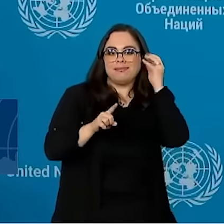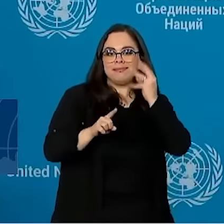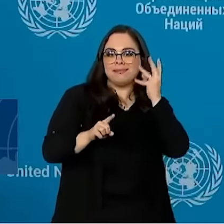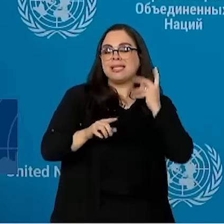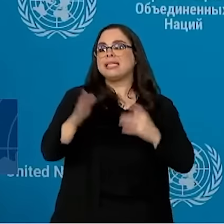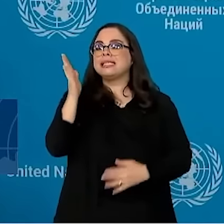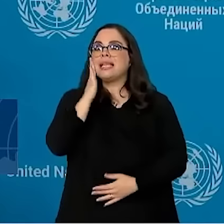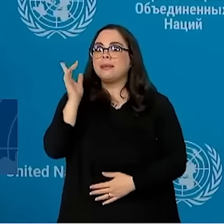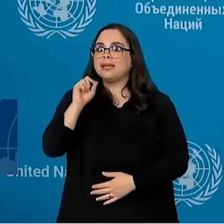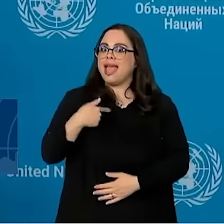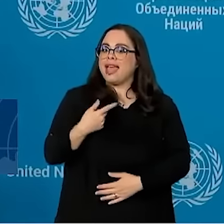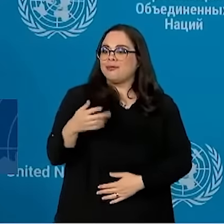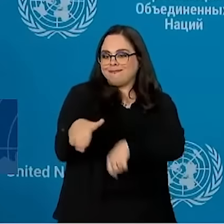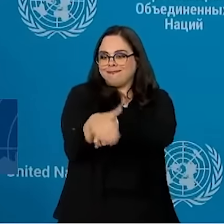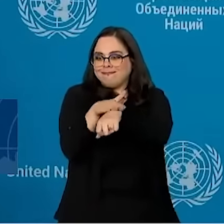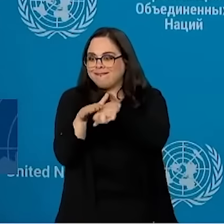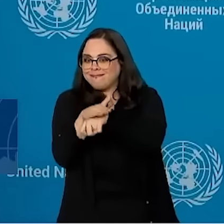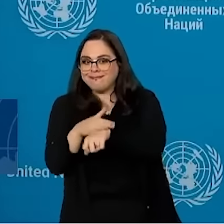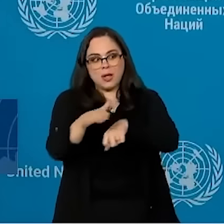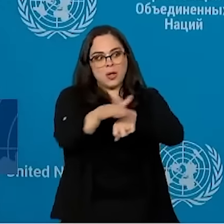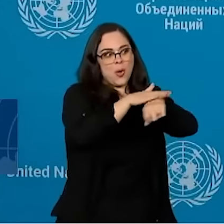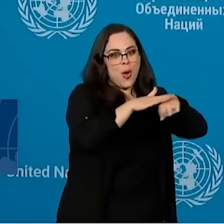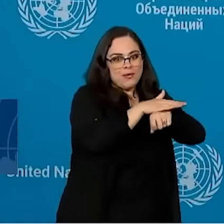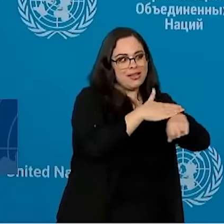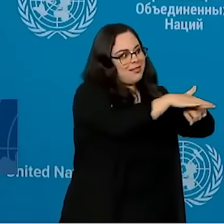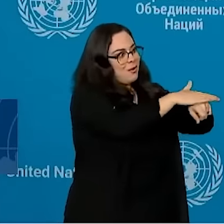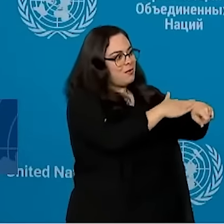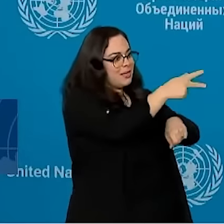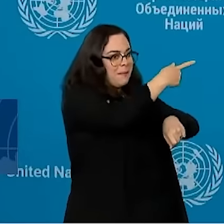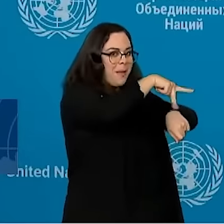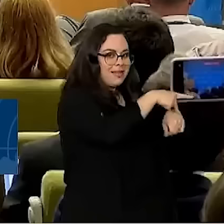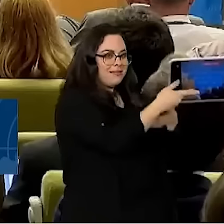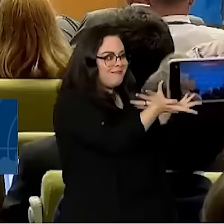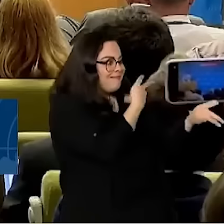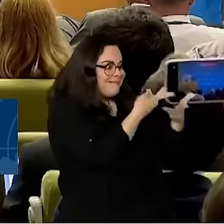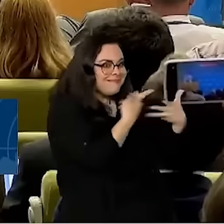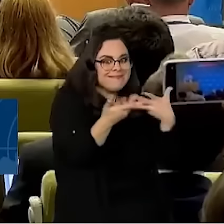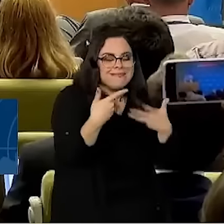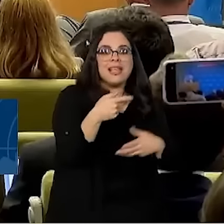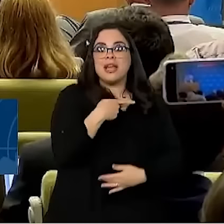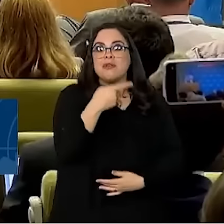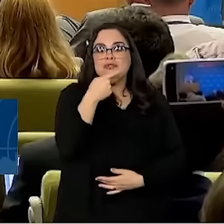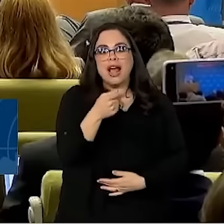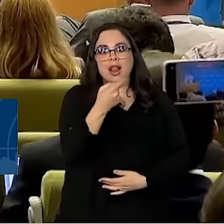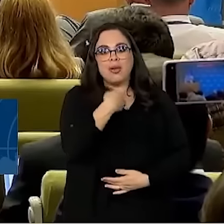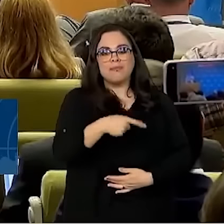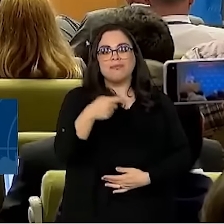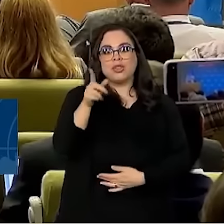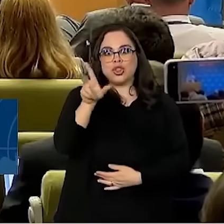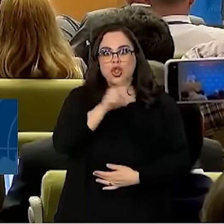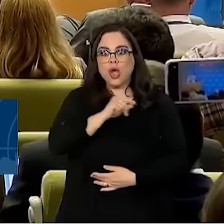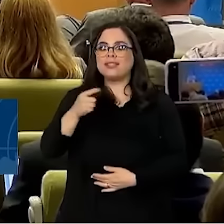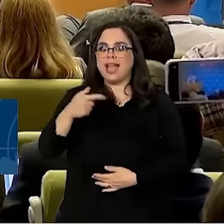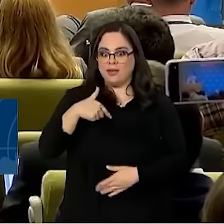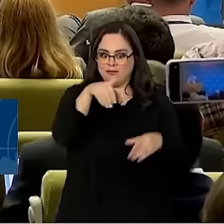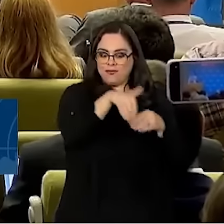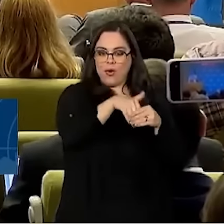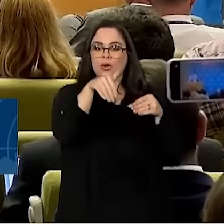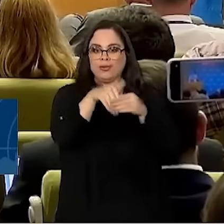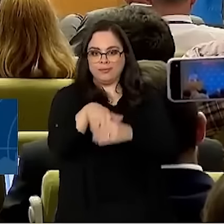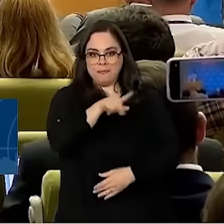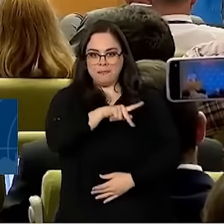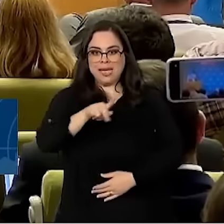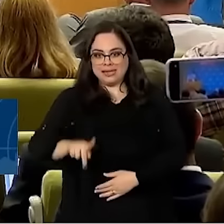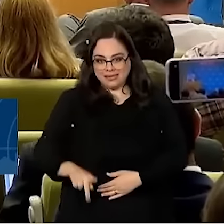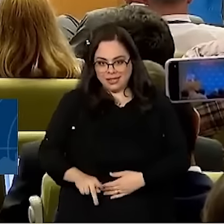extraordinária quando eu converso com os outros países é quando eu falo para eles que eu fui eleito presidente